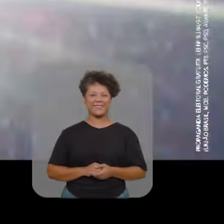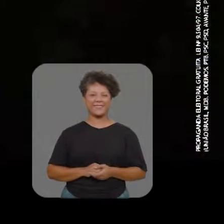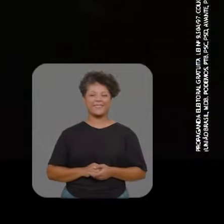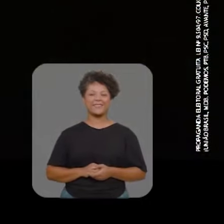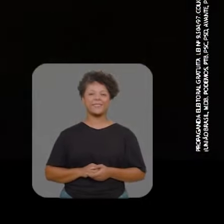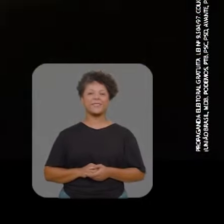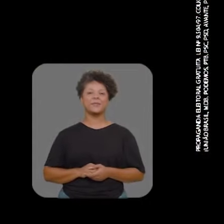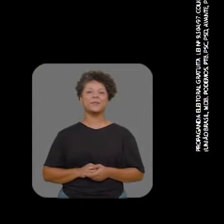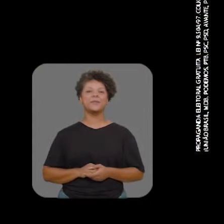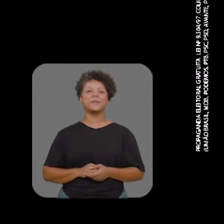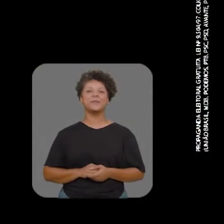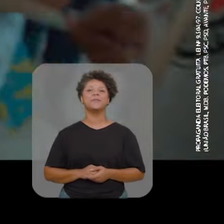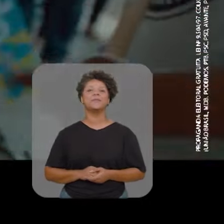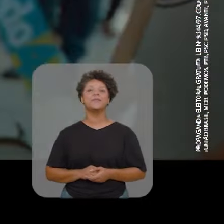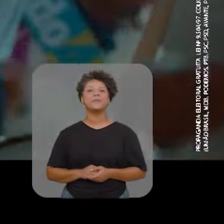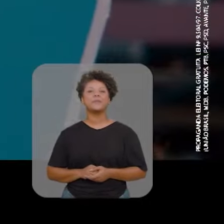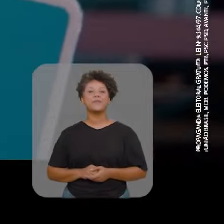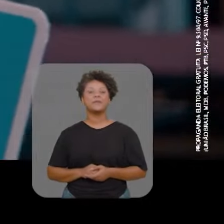que eu pratico.